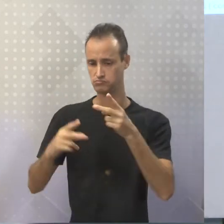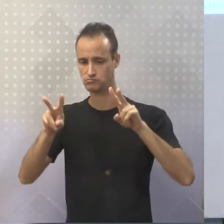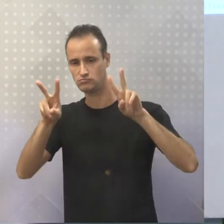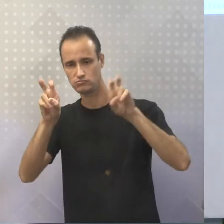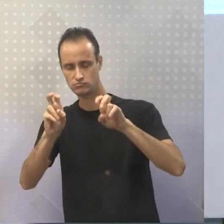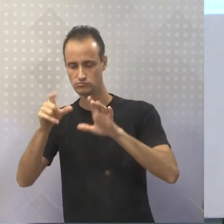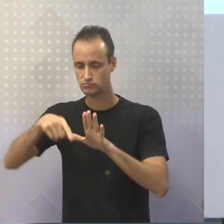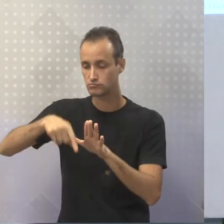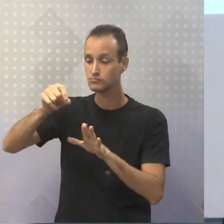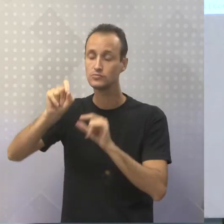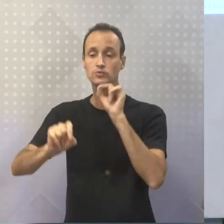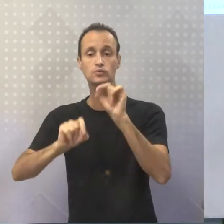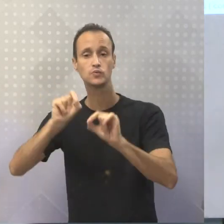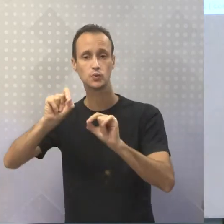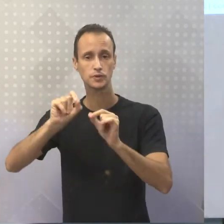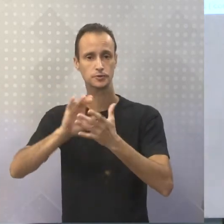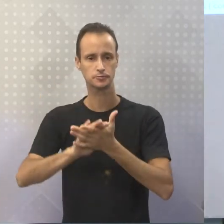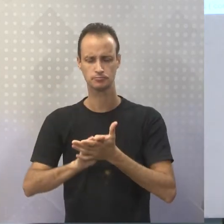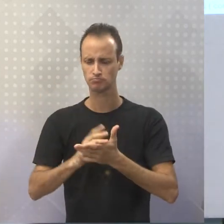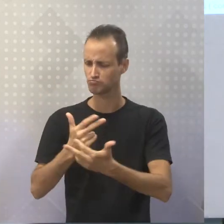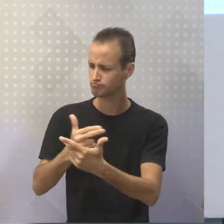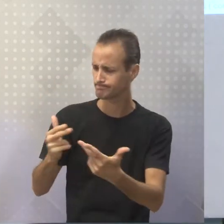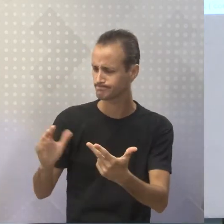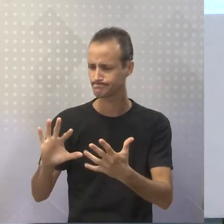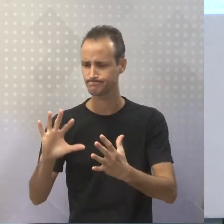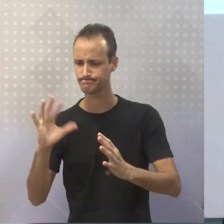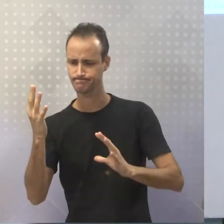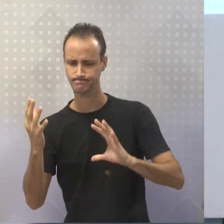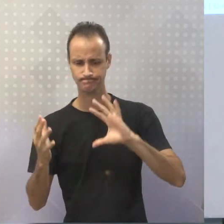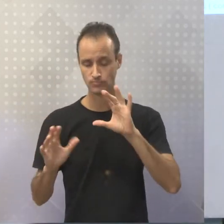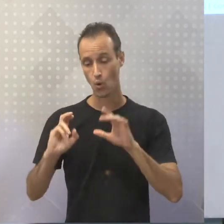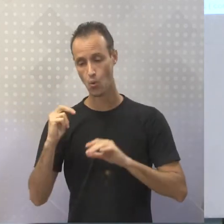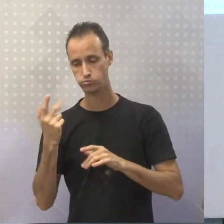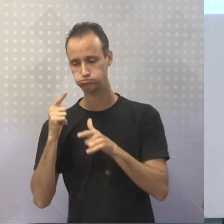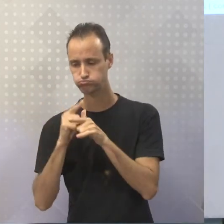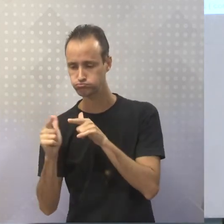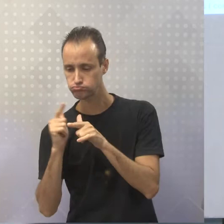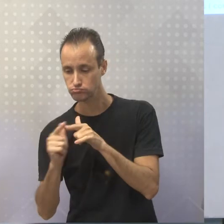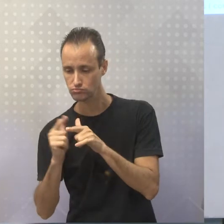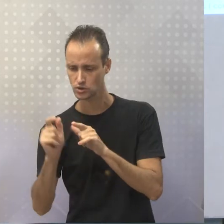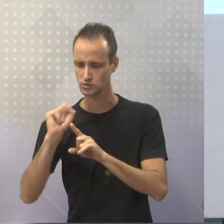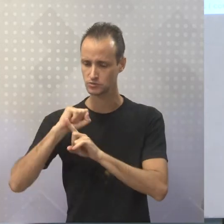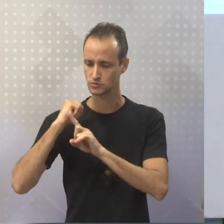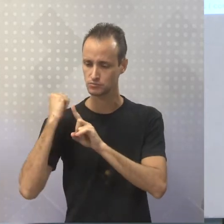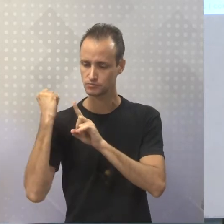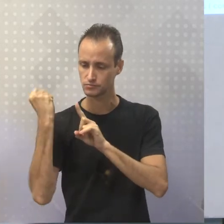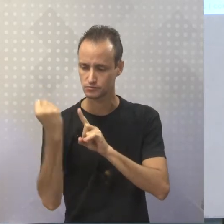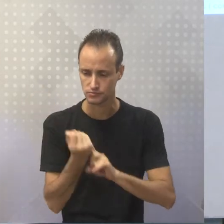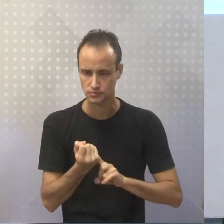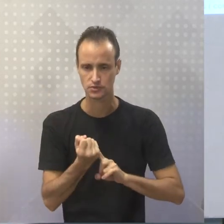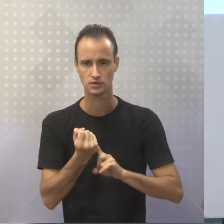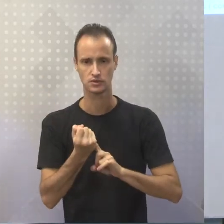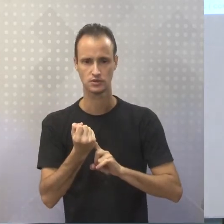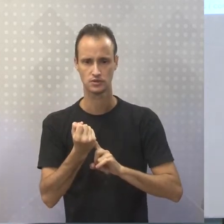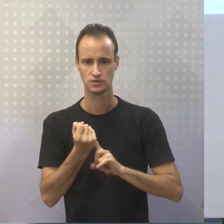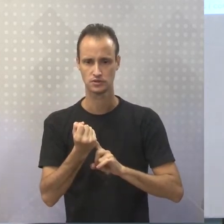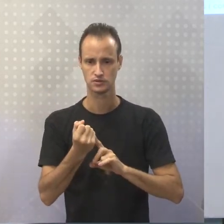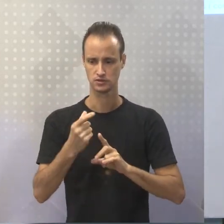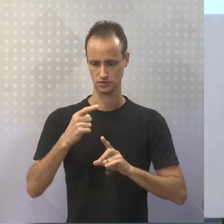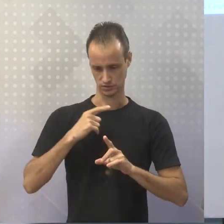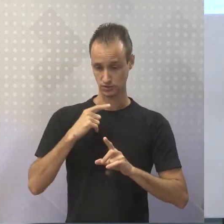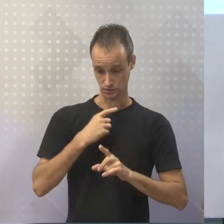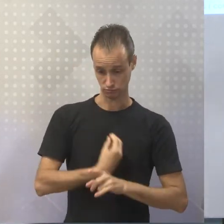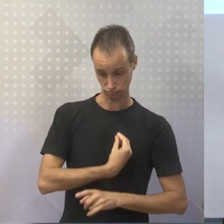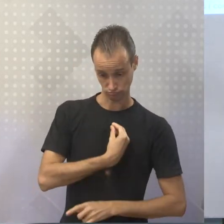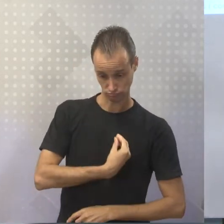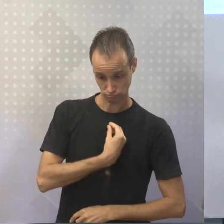opta por uma situação ou um problema social, né? Que, embora seja